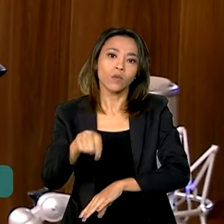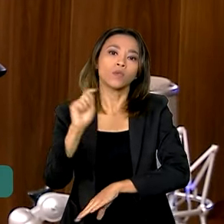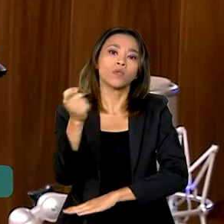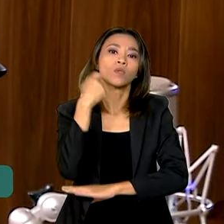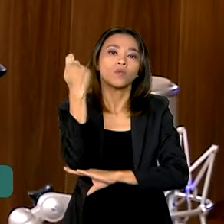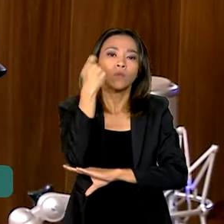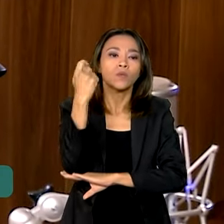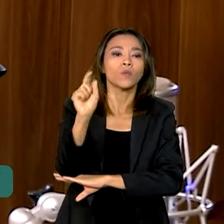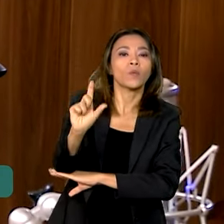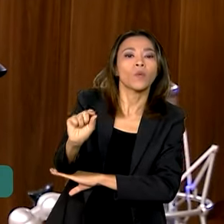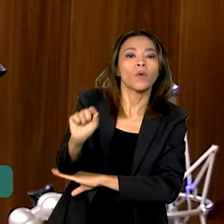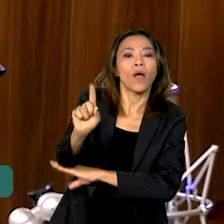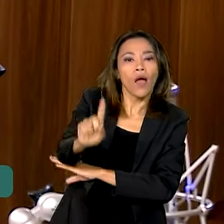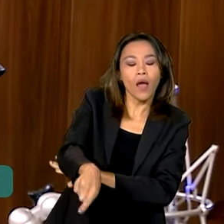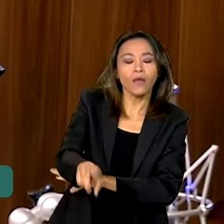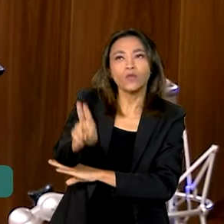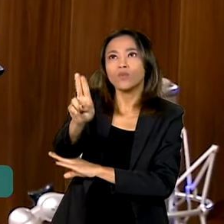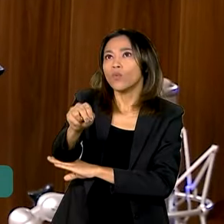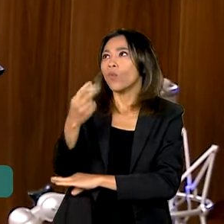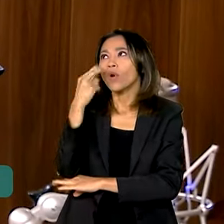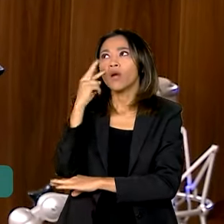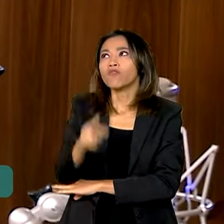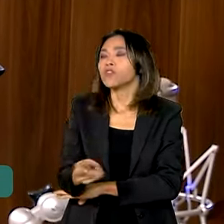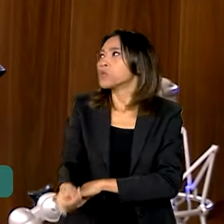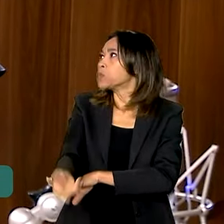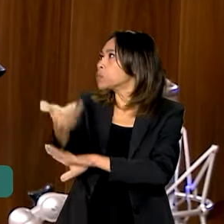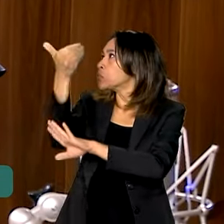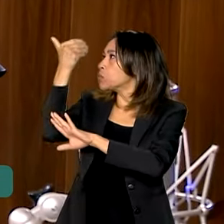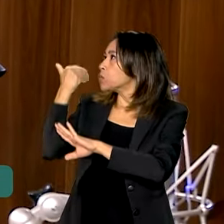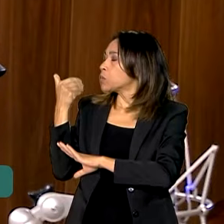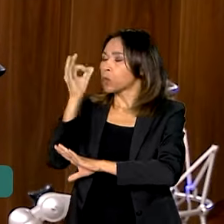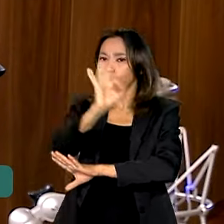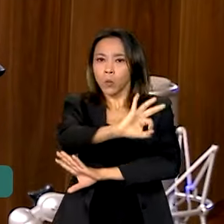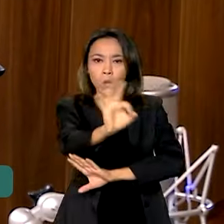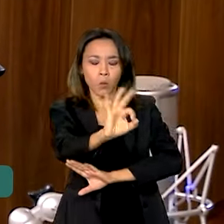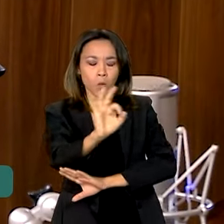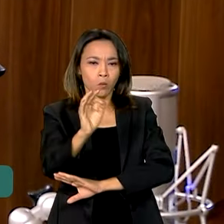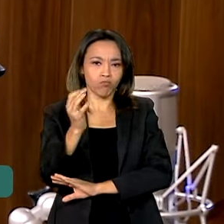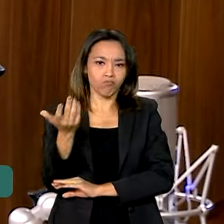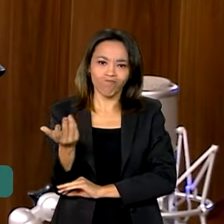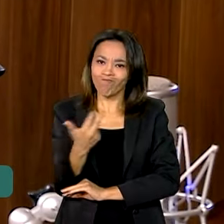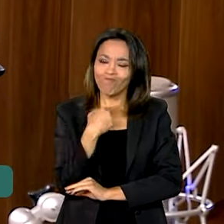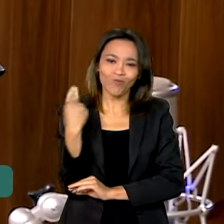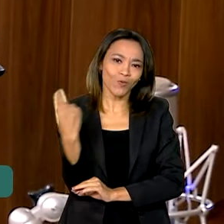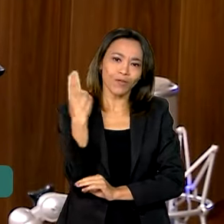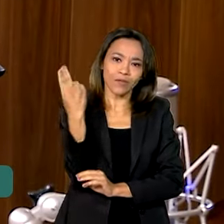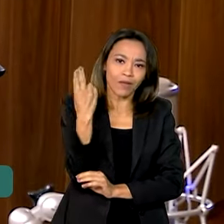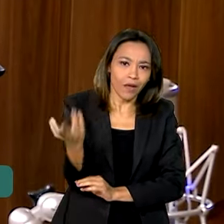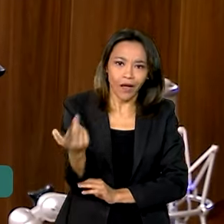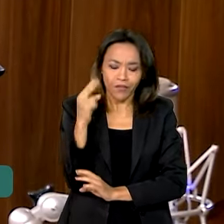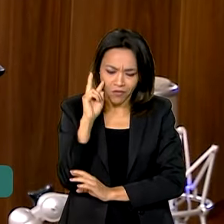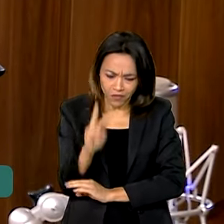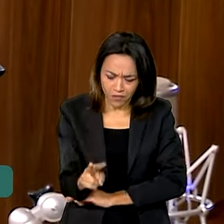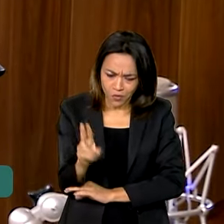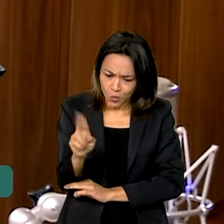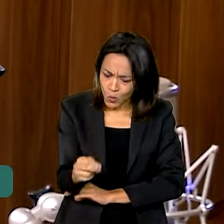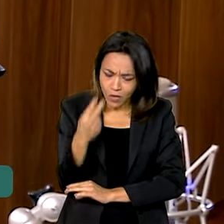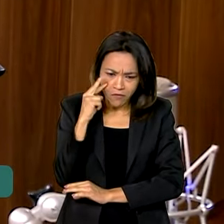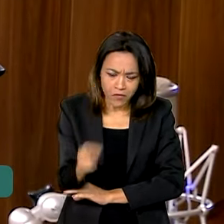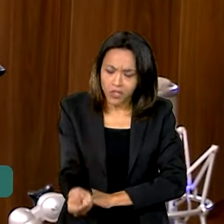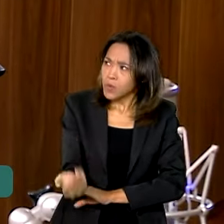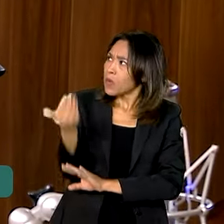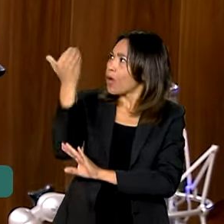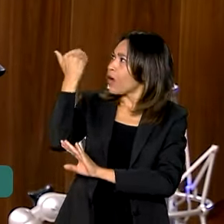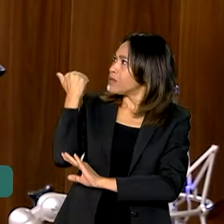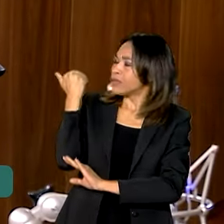coisa nunca vista nesse país. E, obviamente, nós não podemos, quando a gente está vendo uma situação que nunca foi vista, que